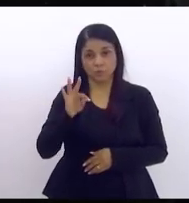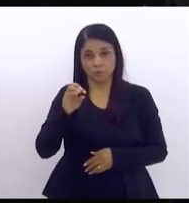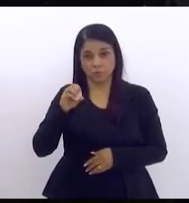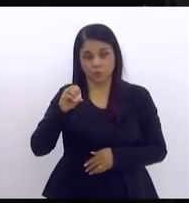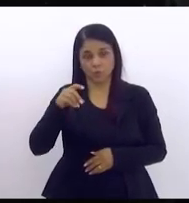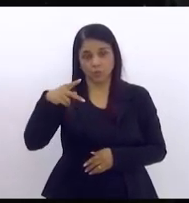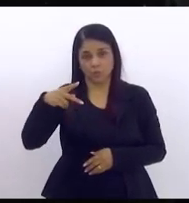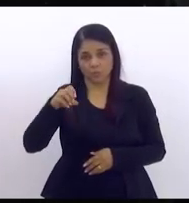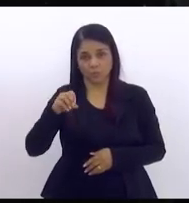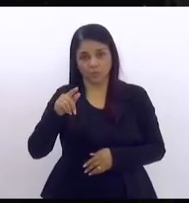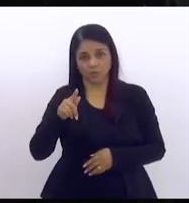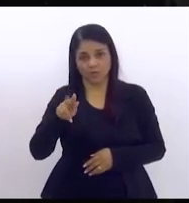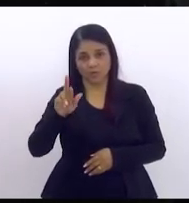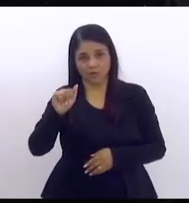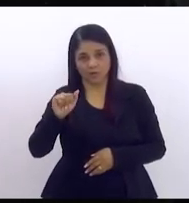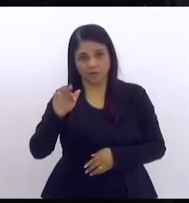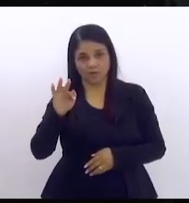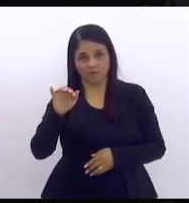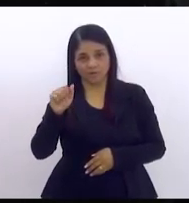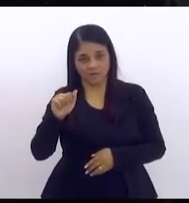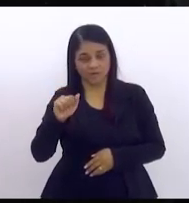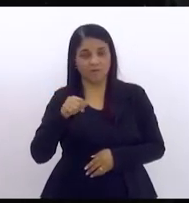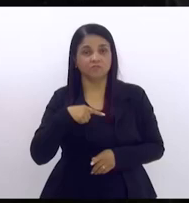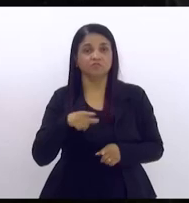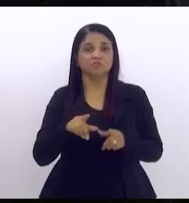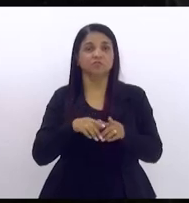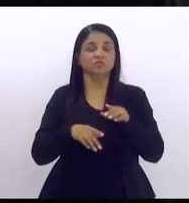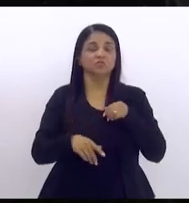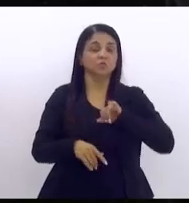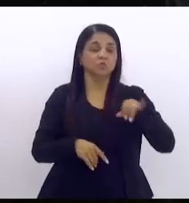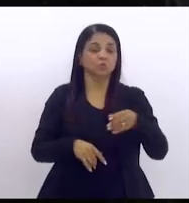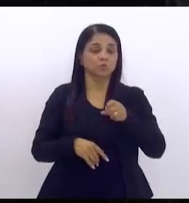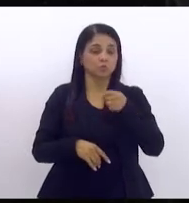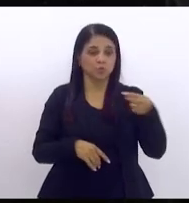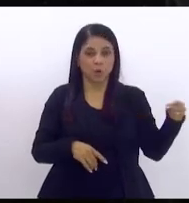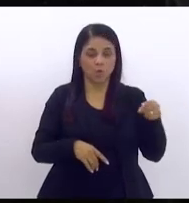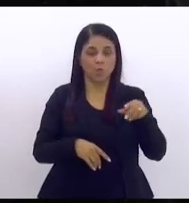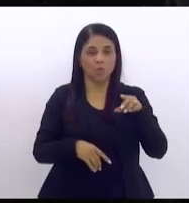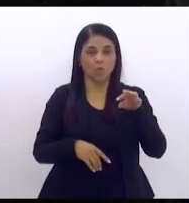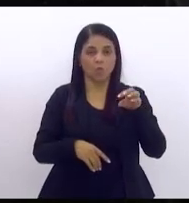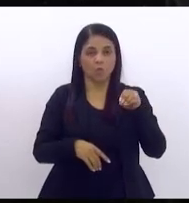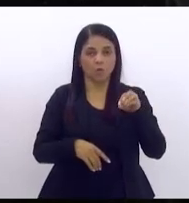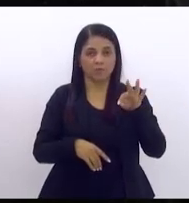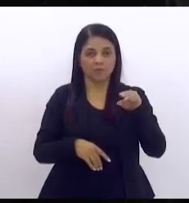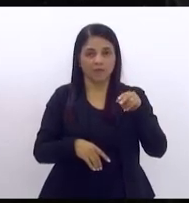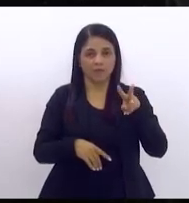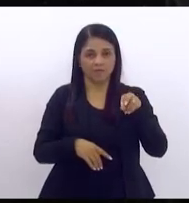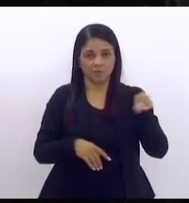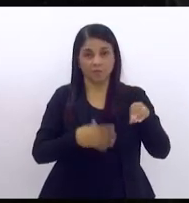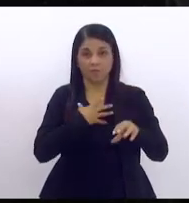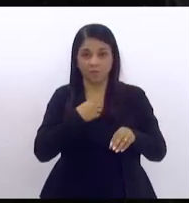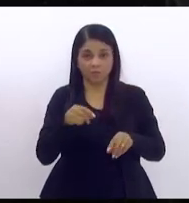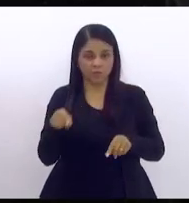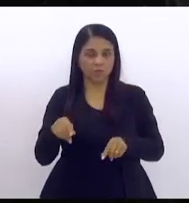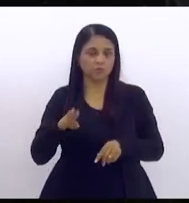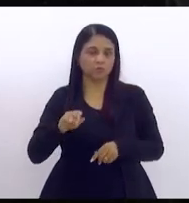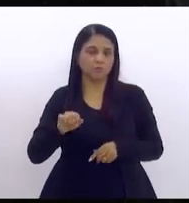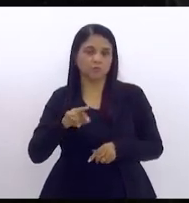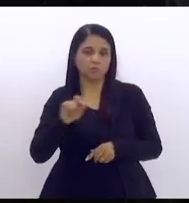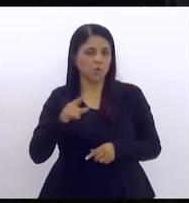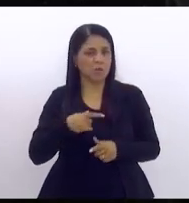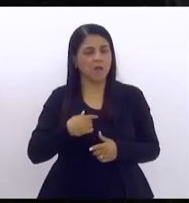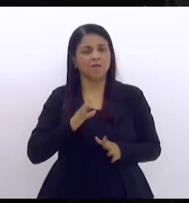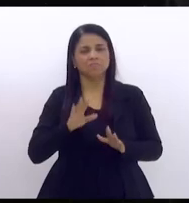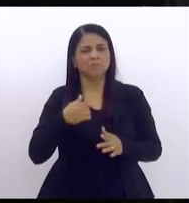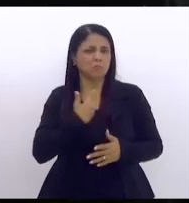de João Otávio Brizola filho de Leonel de Moura Brizola quando Brizola não era ainda governador estava